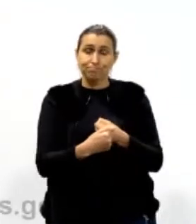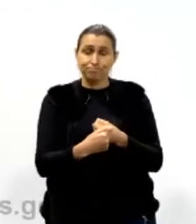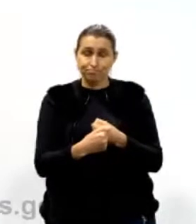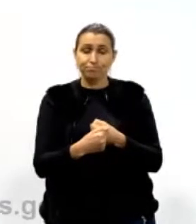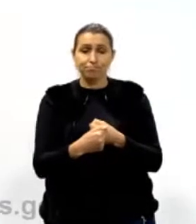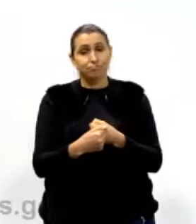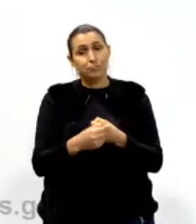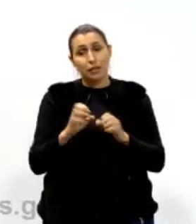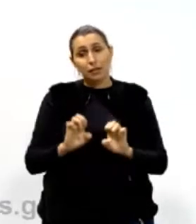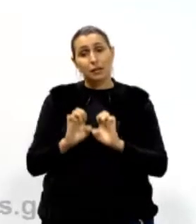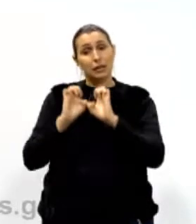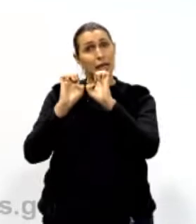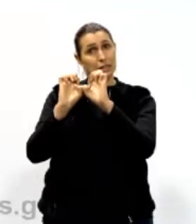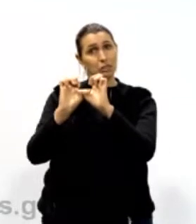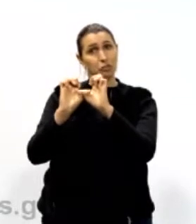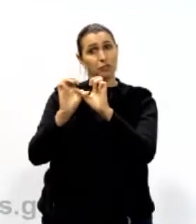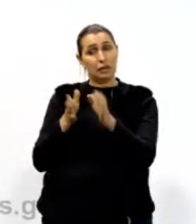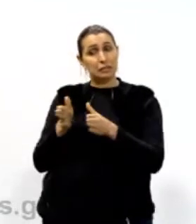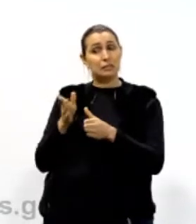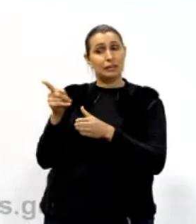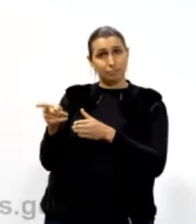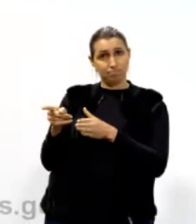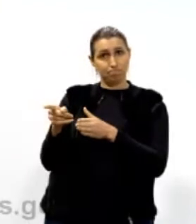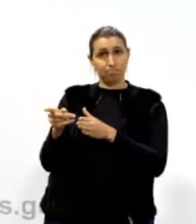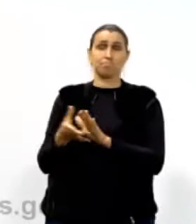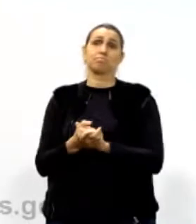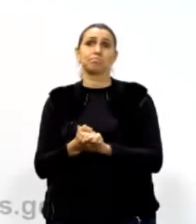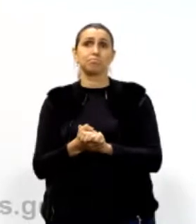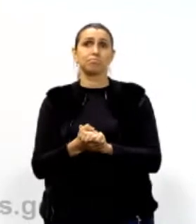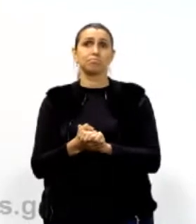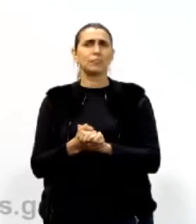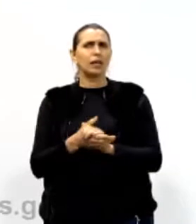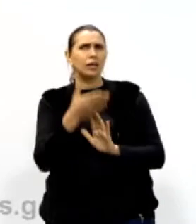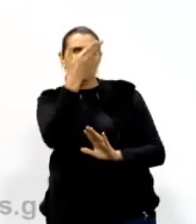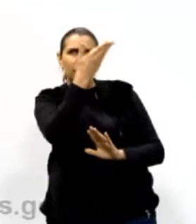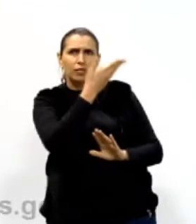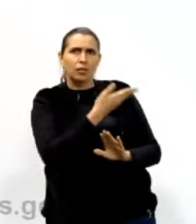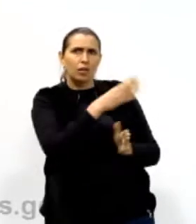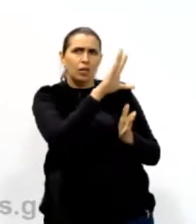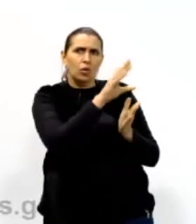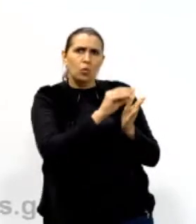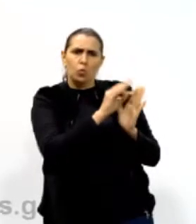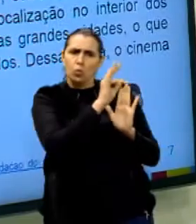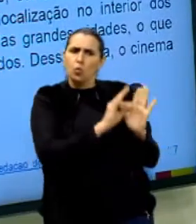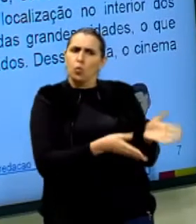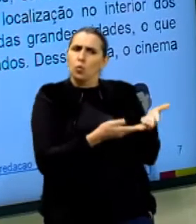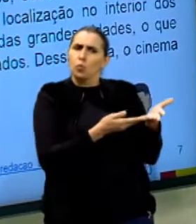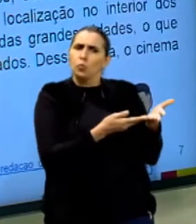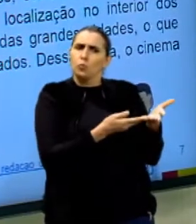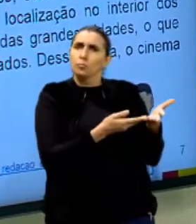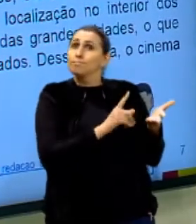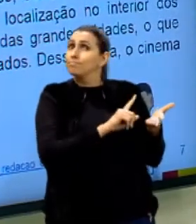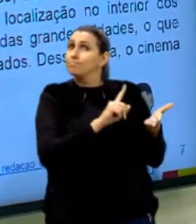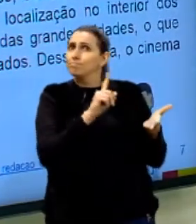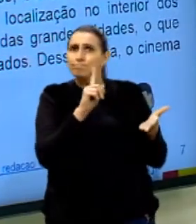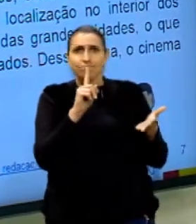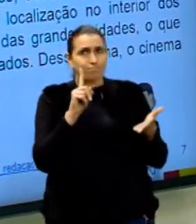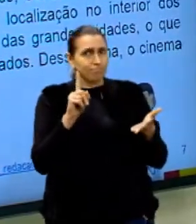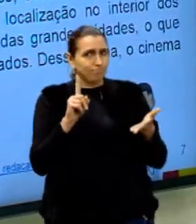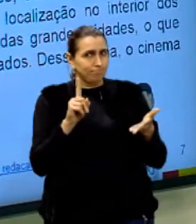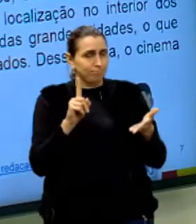vai se tornar elitizado. Vocês perceberam, gente? Ela faz cópia do texto motivador aqui? Não.